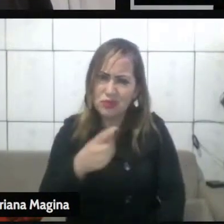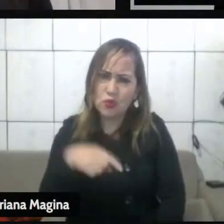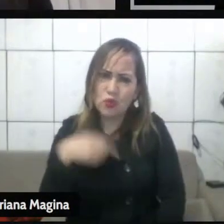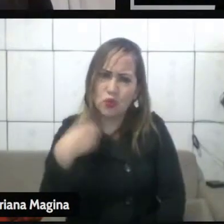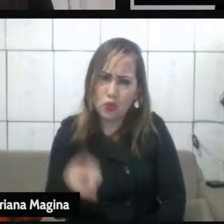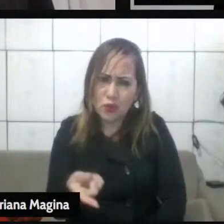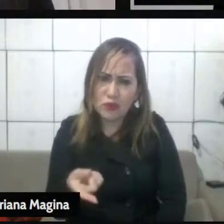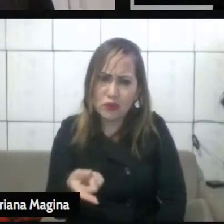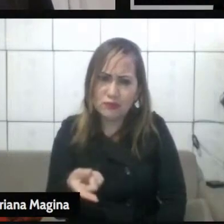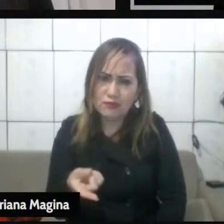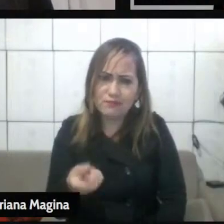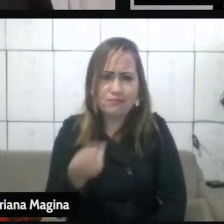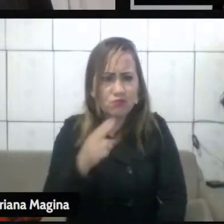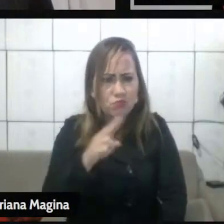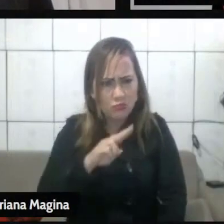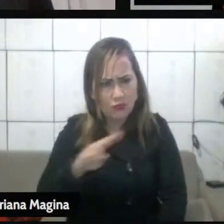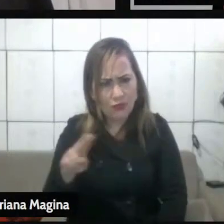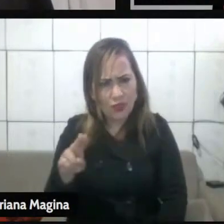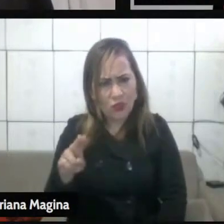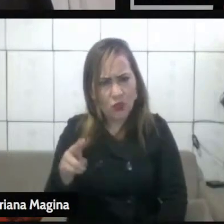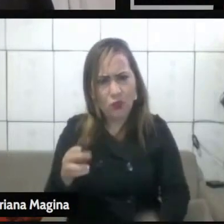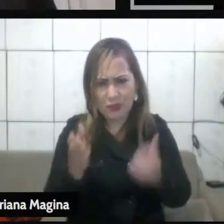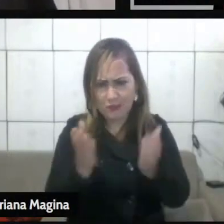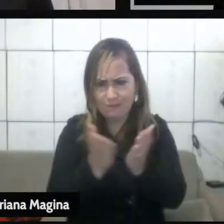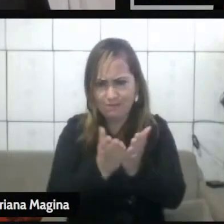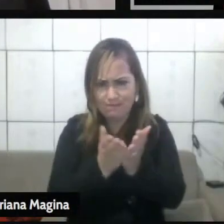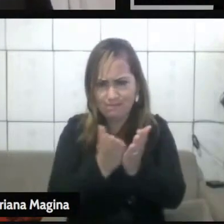Em nome da proposta do Evangelho.